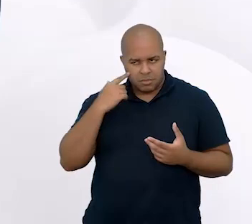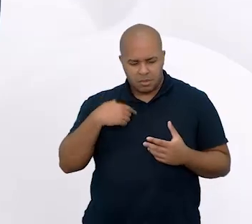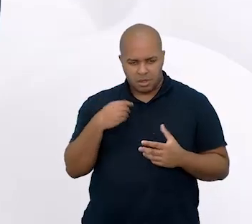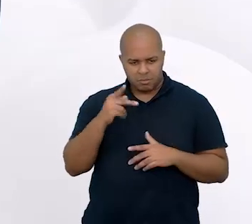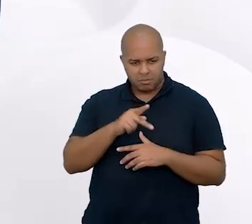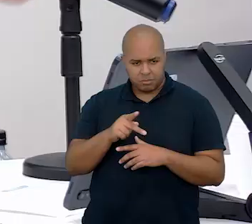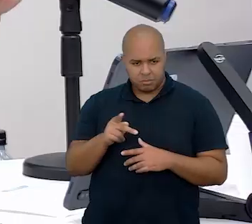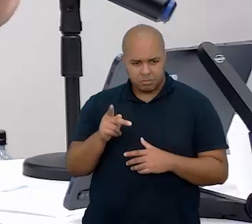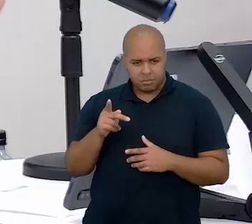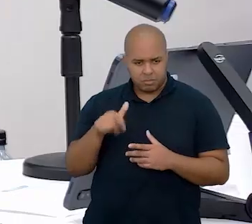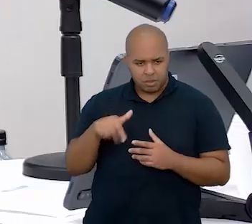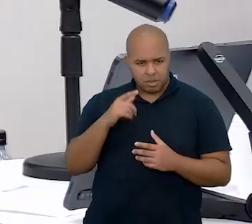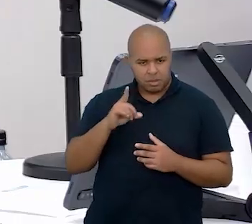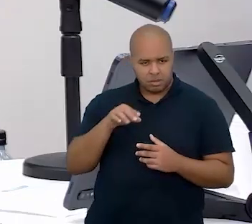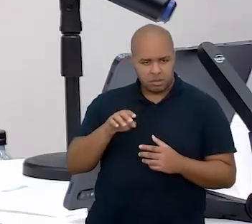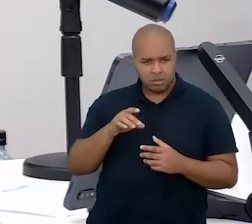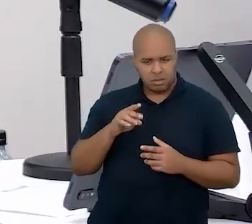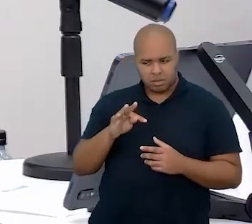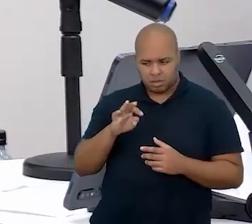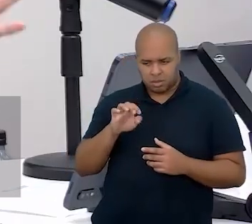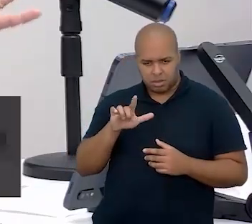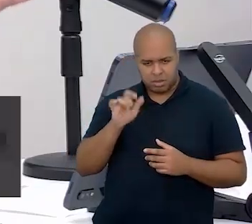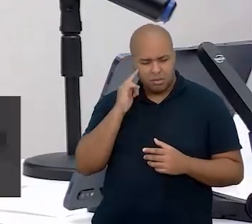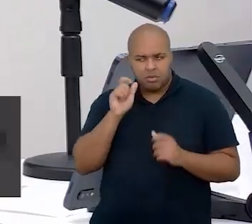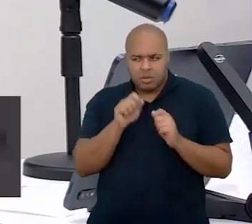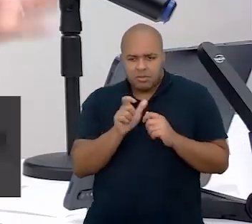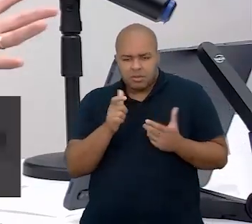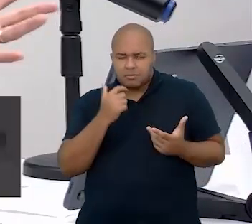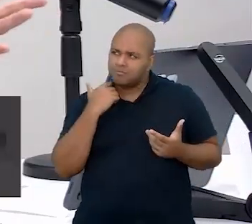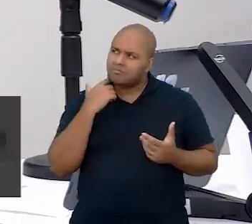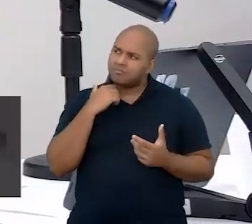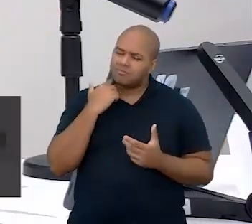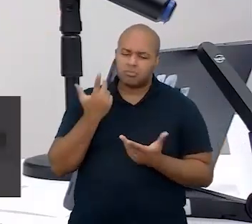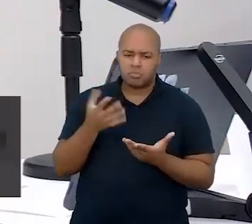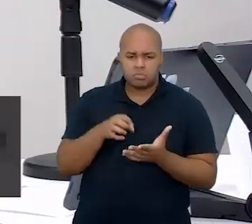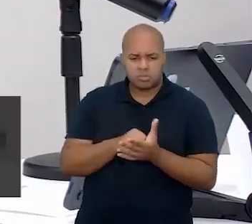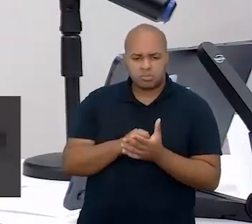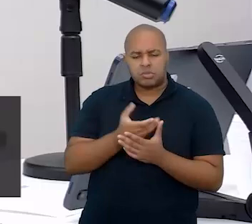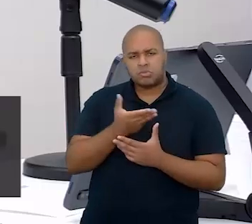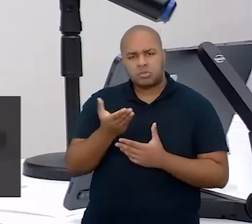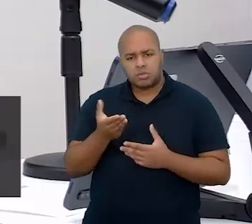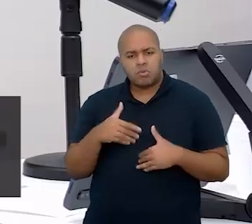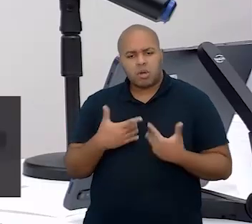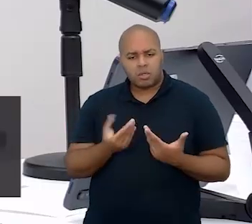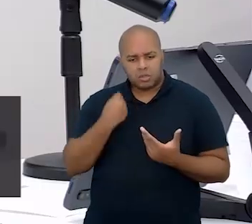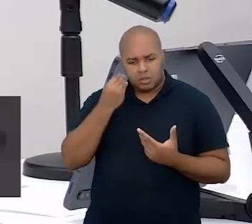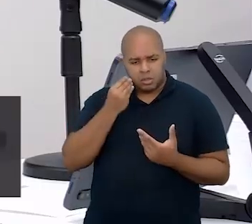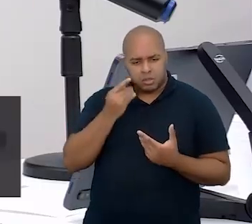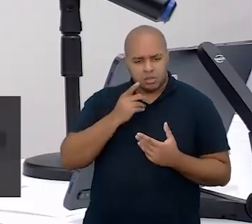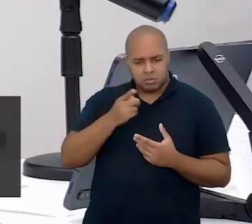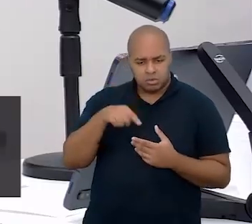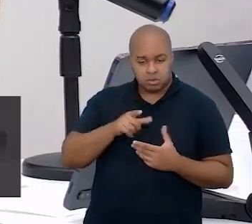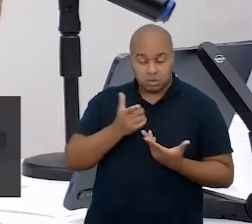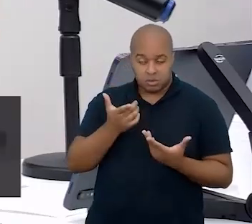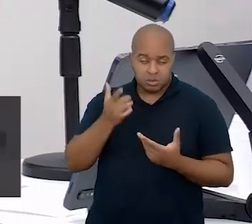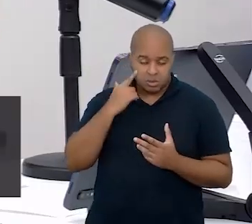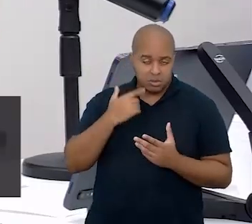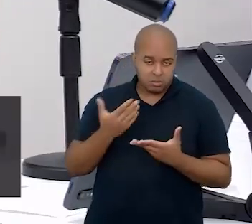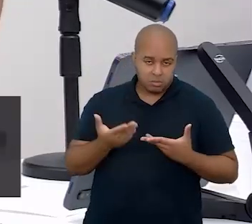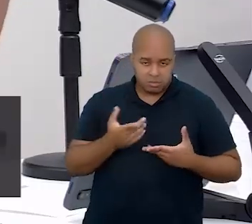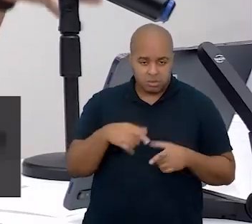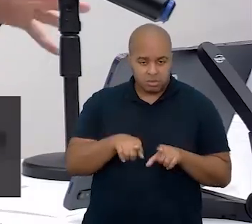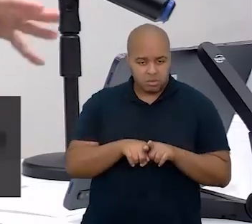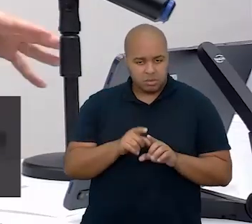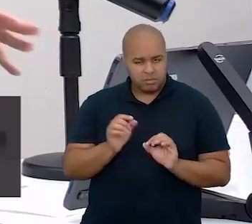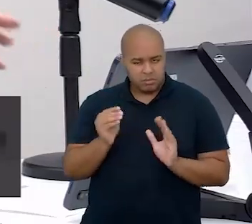professora, era a dona Thelma, o que ela fez? Que registro? E vocês? Qual a experiência de vocês? Então, a gente convida vocês